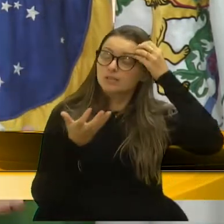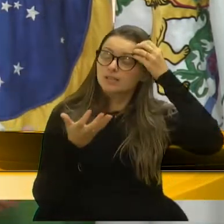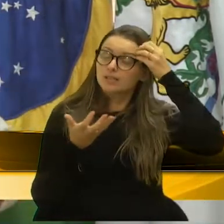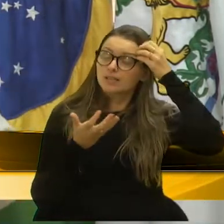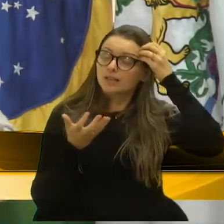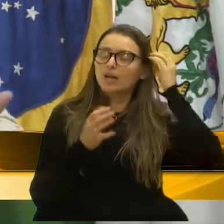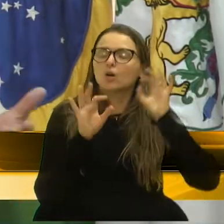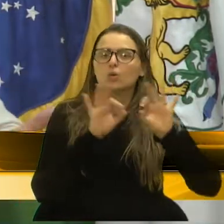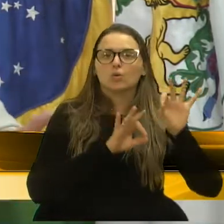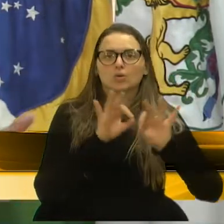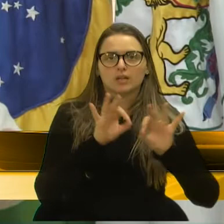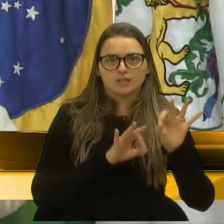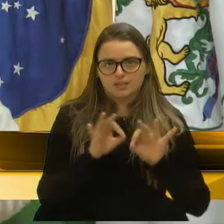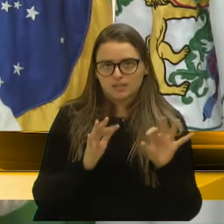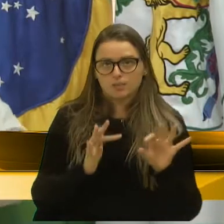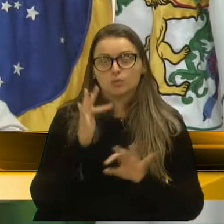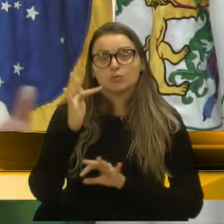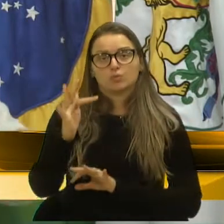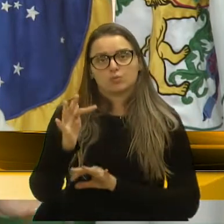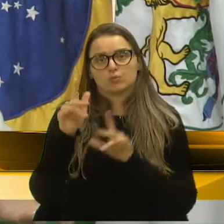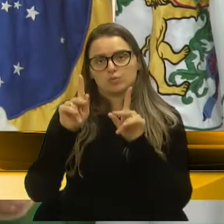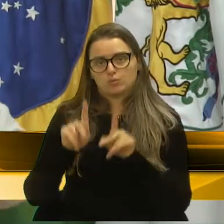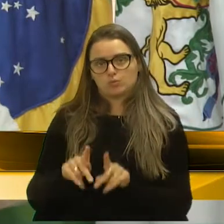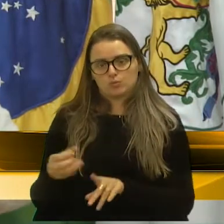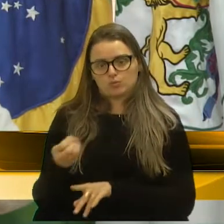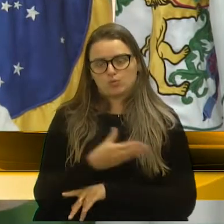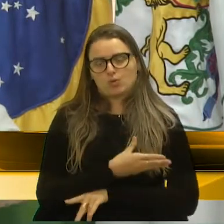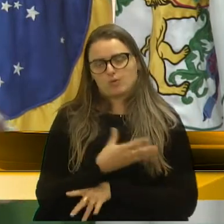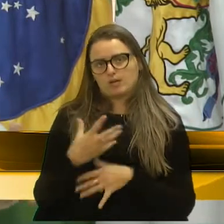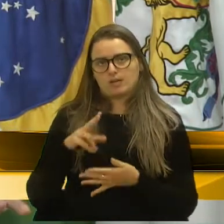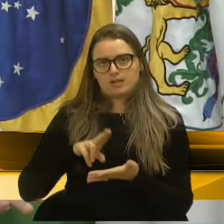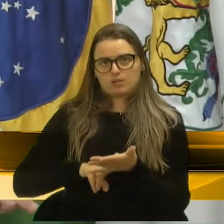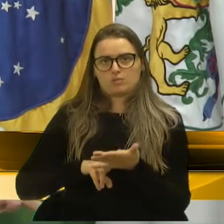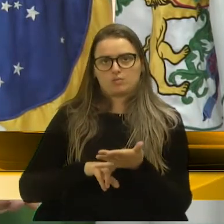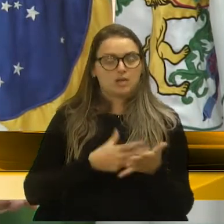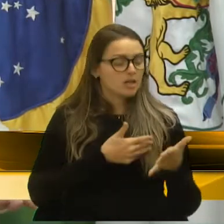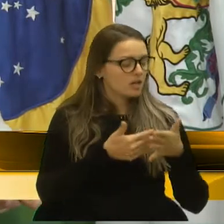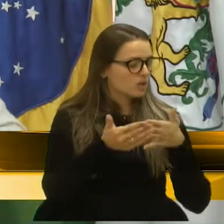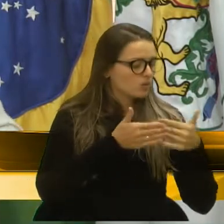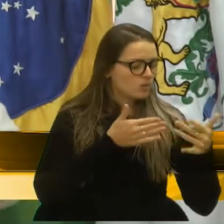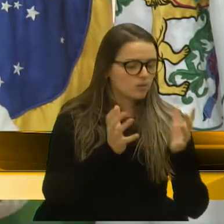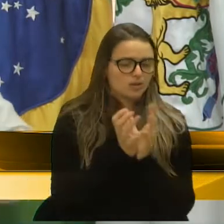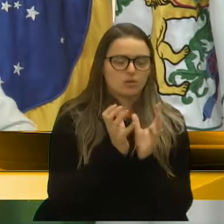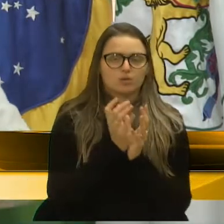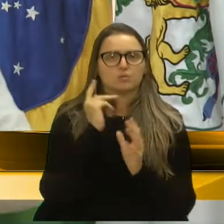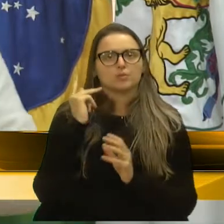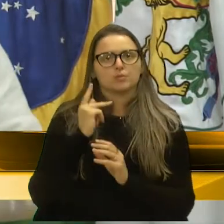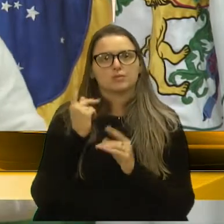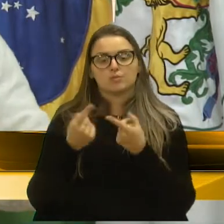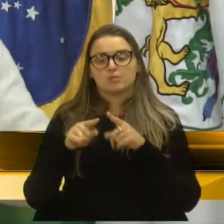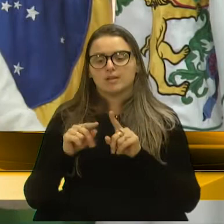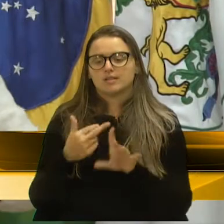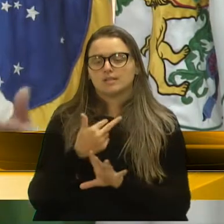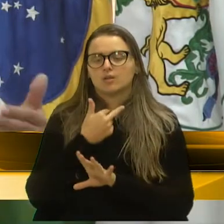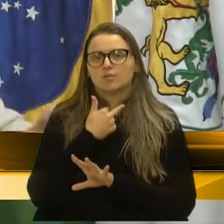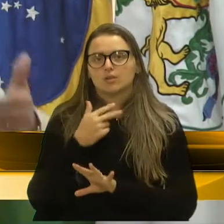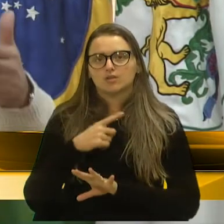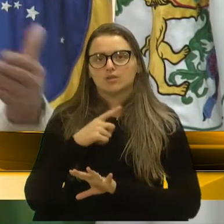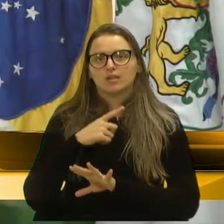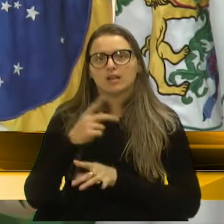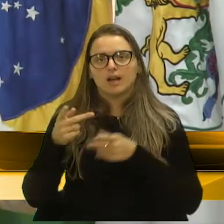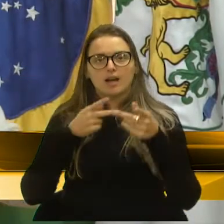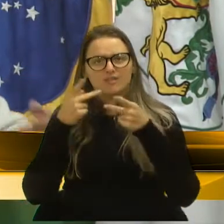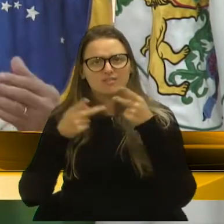casa arrumada para o futuro do prefeito que venha de Caxias, seja quem seja, mas não pode mais haver esse discurso